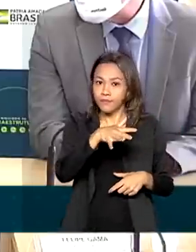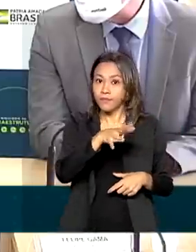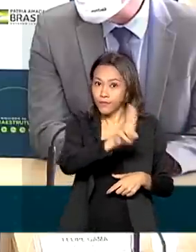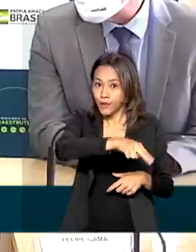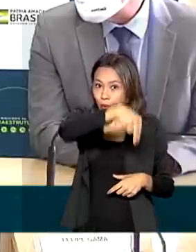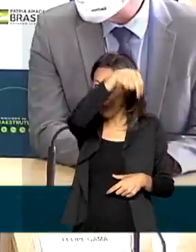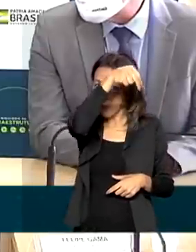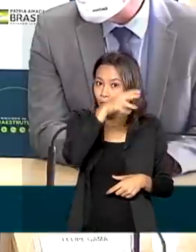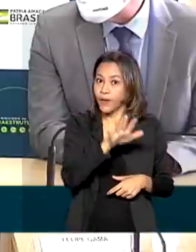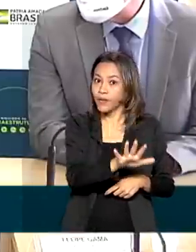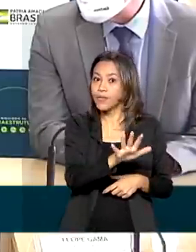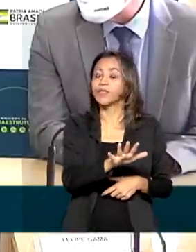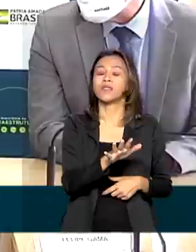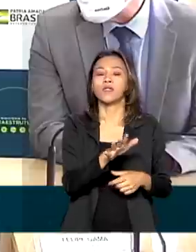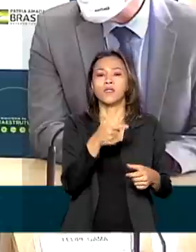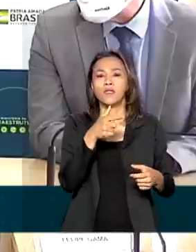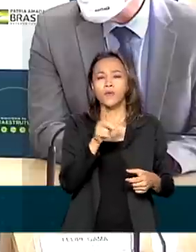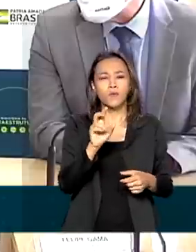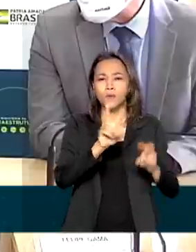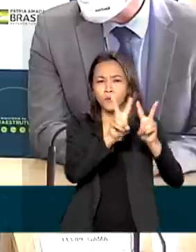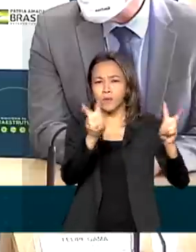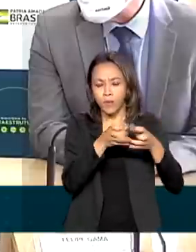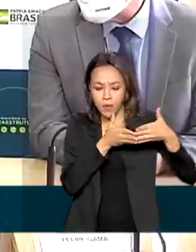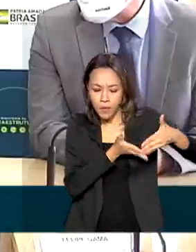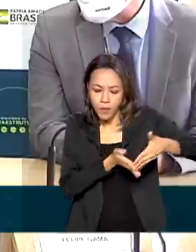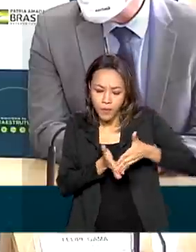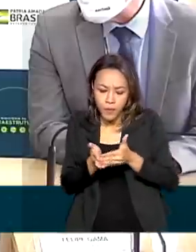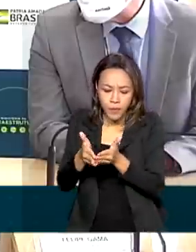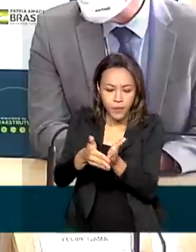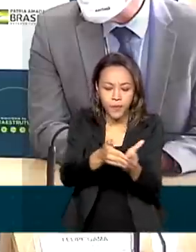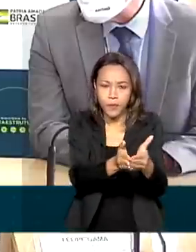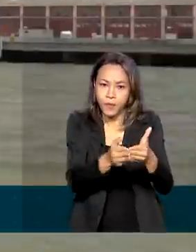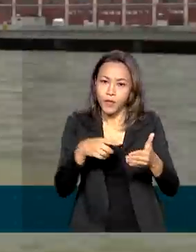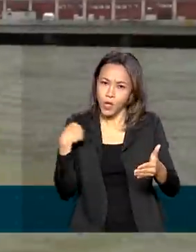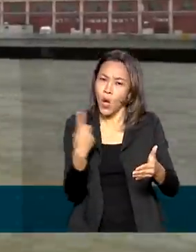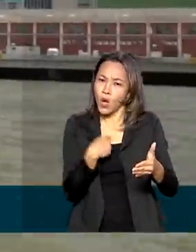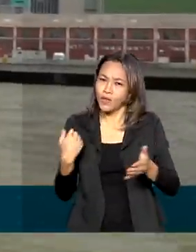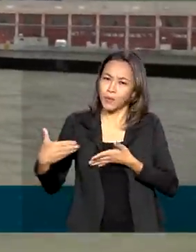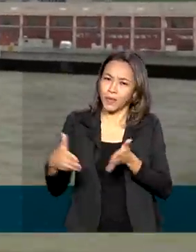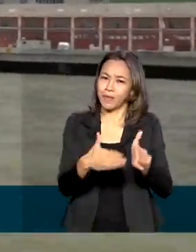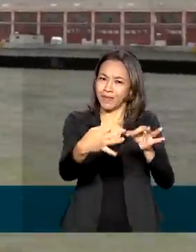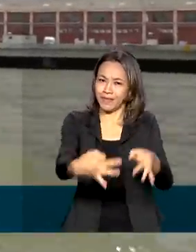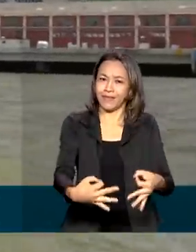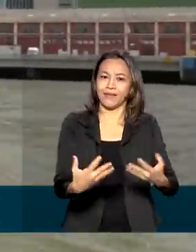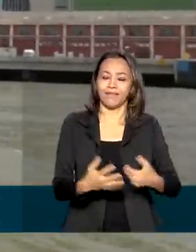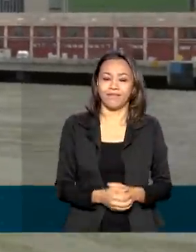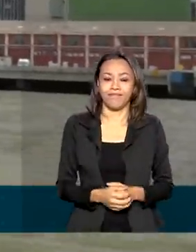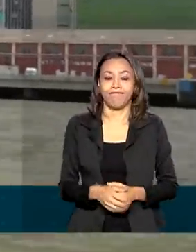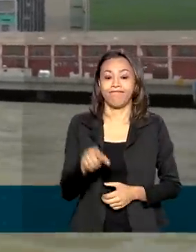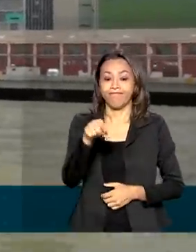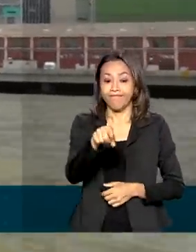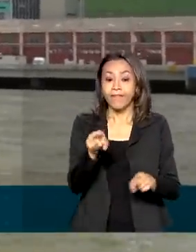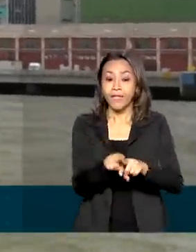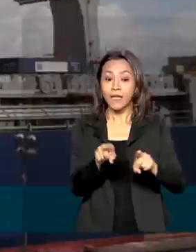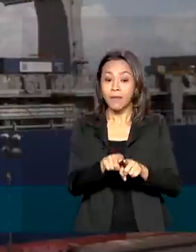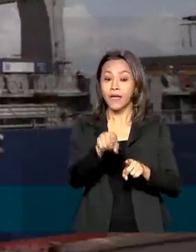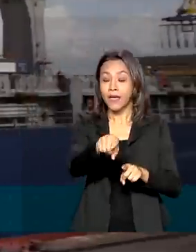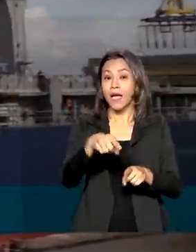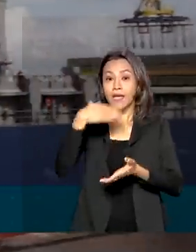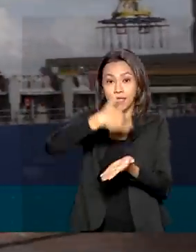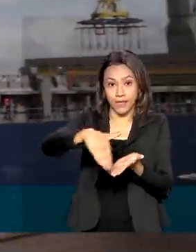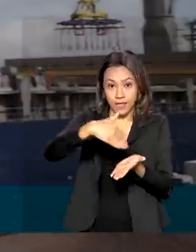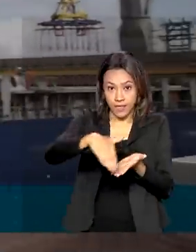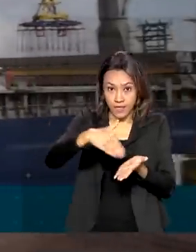terminais portuários, mostra que nós estamos no caminho correto. Segundo a Agência Nacional de Transportes, aquaviários